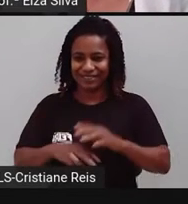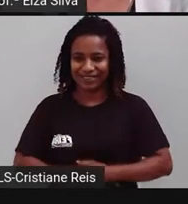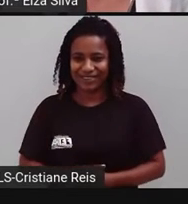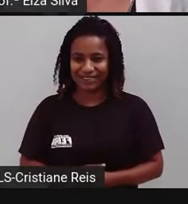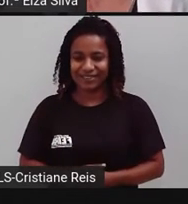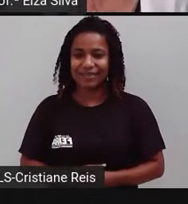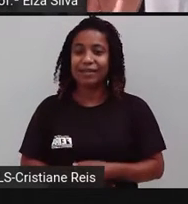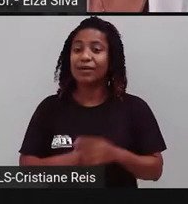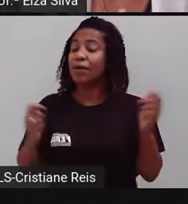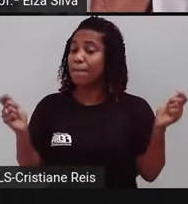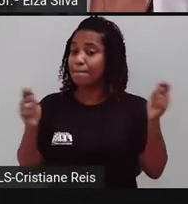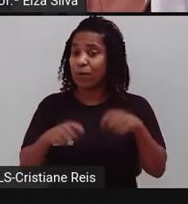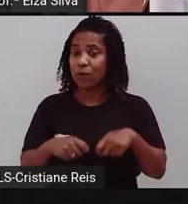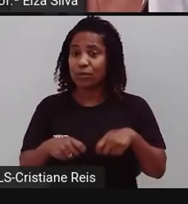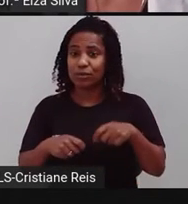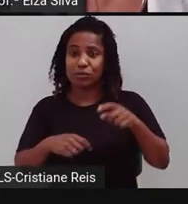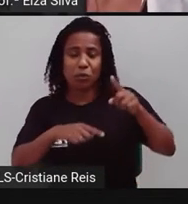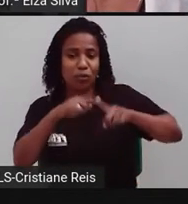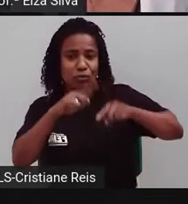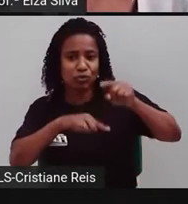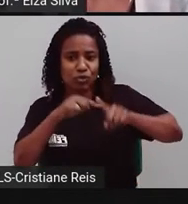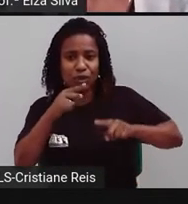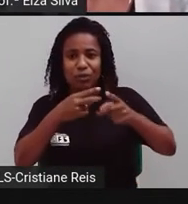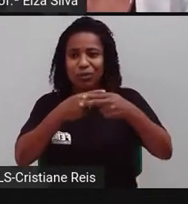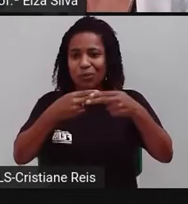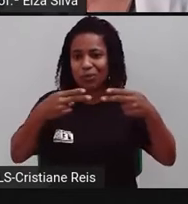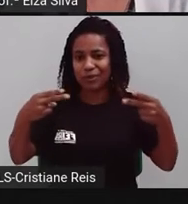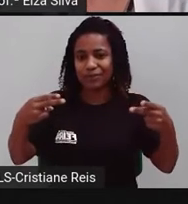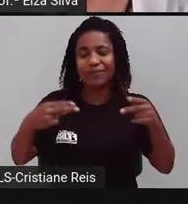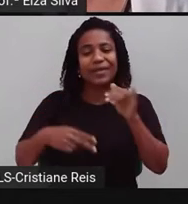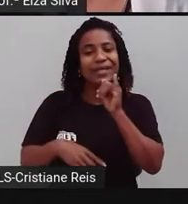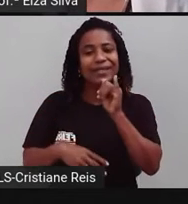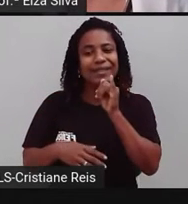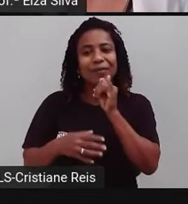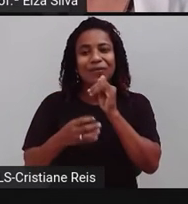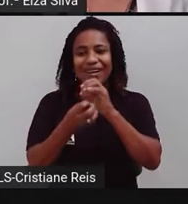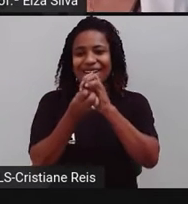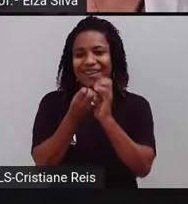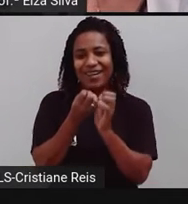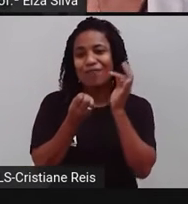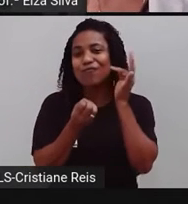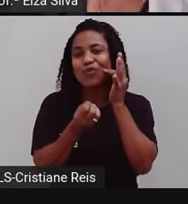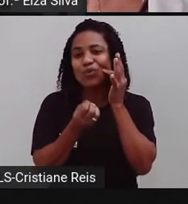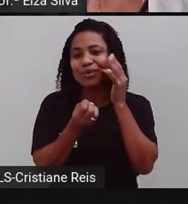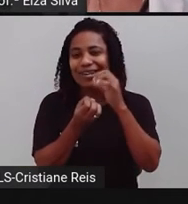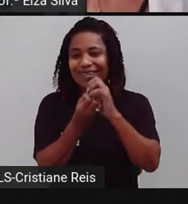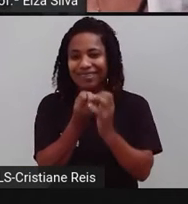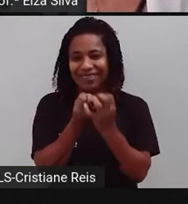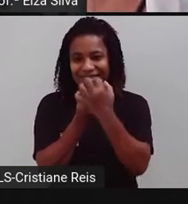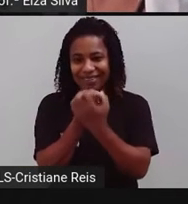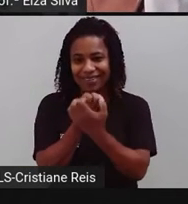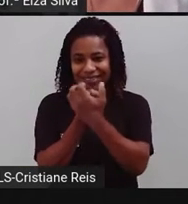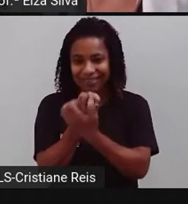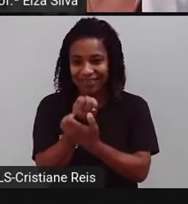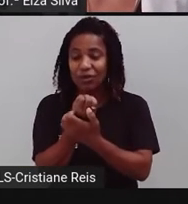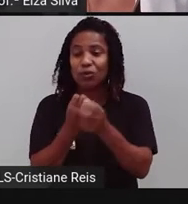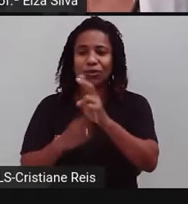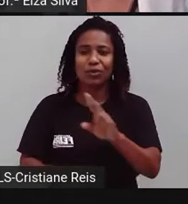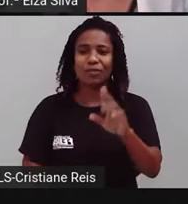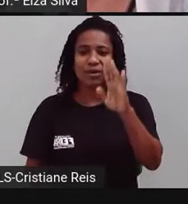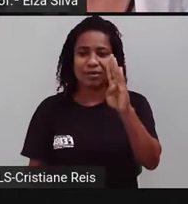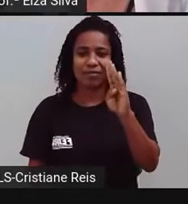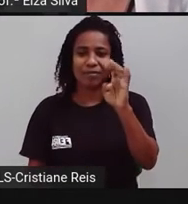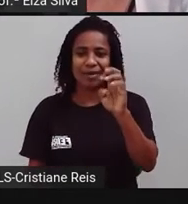uma determinada coisa tem um nome diferente. Por exemplo, a tangerina. Tem lugares aqui no Brasil que é bergamota,